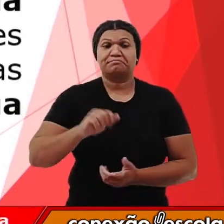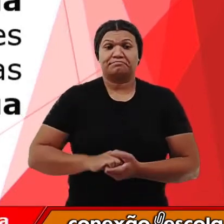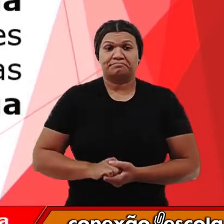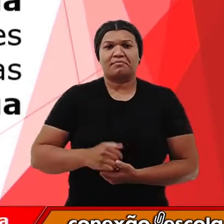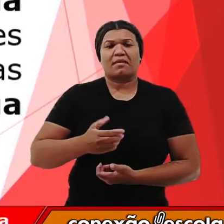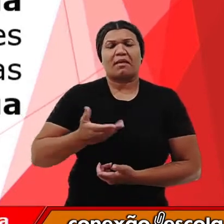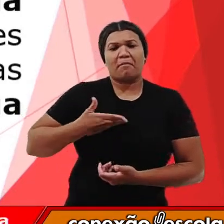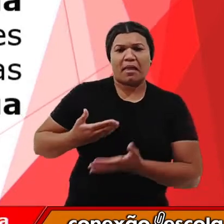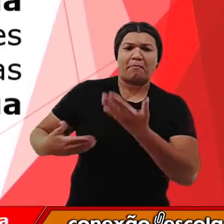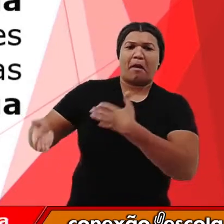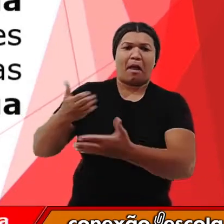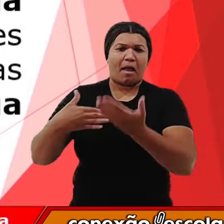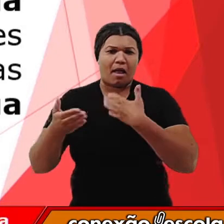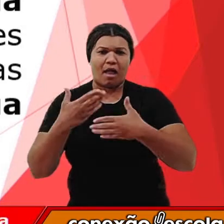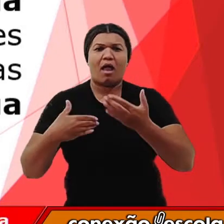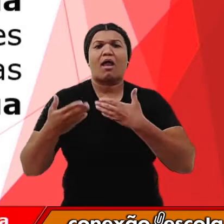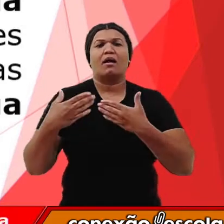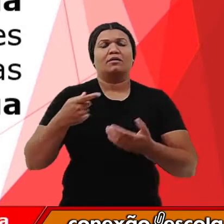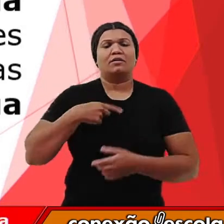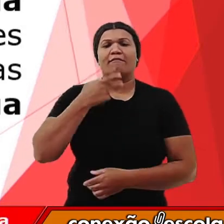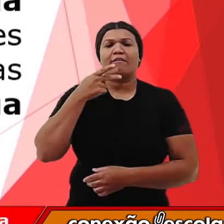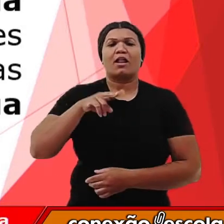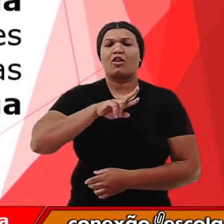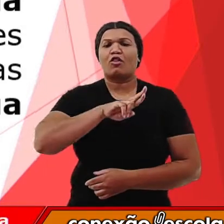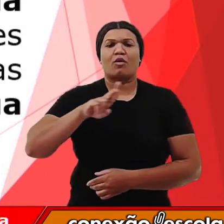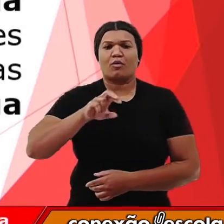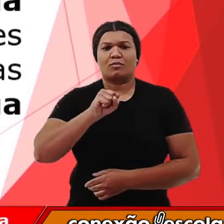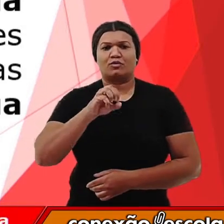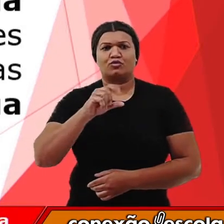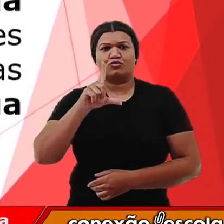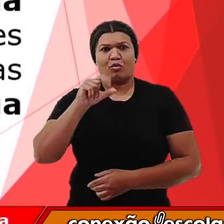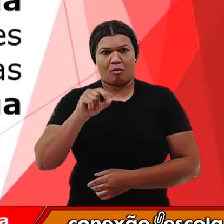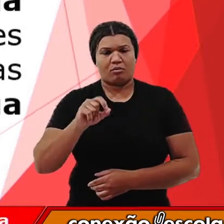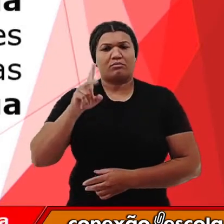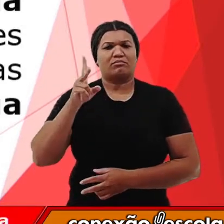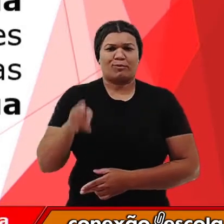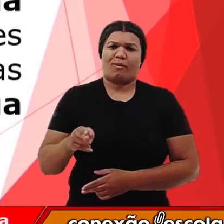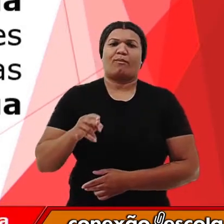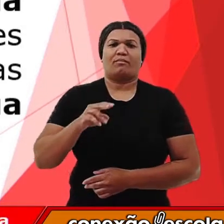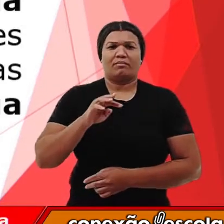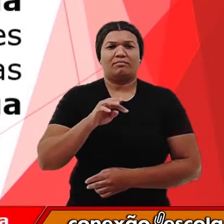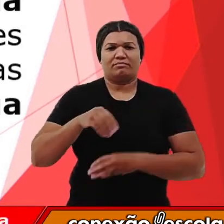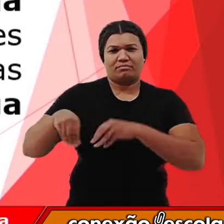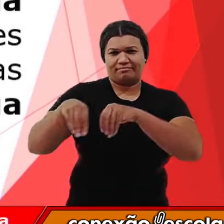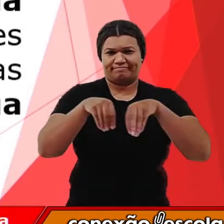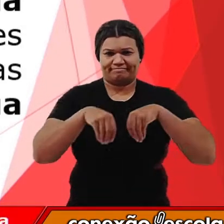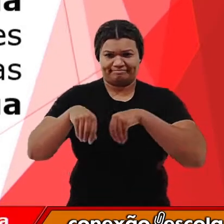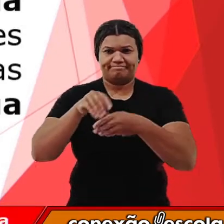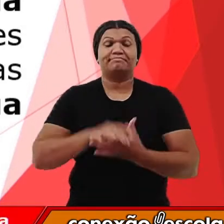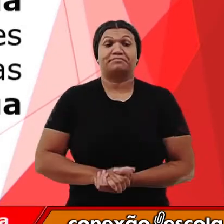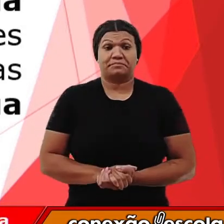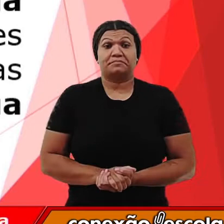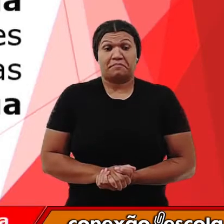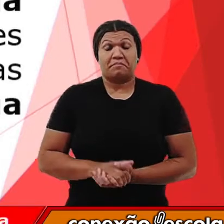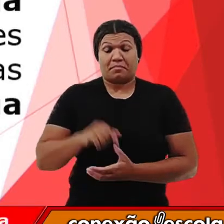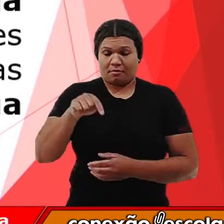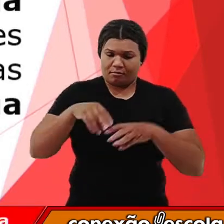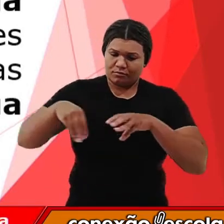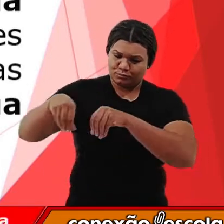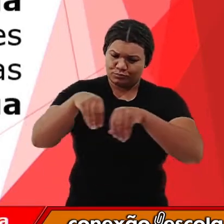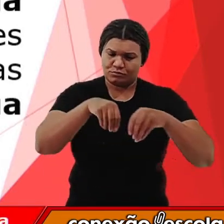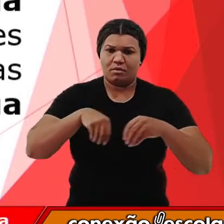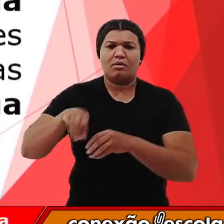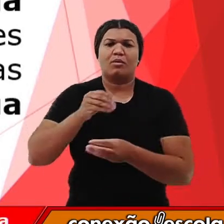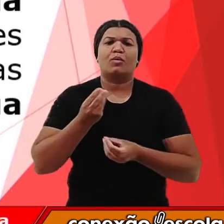roda de amigos, trocando a ideia com a galera, nós chamamos o solo de terra. Meus queridos, o solo é formado através da